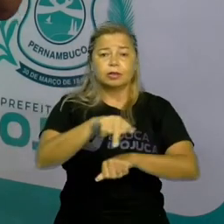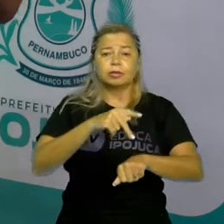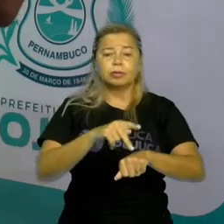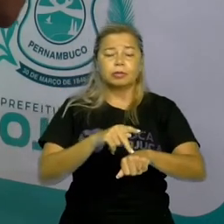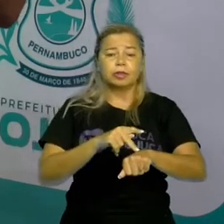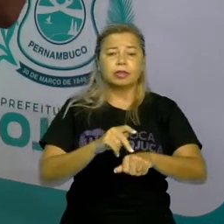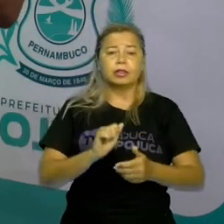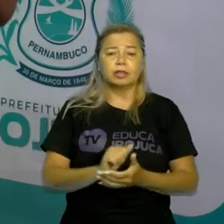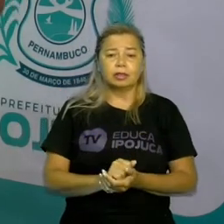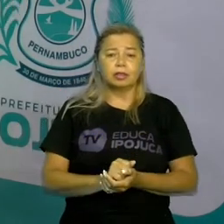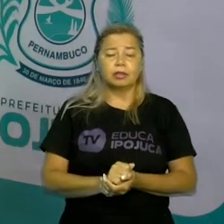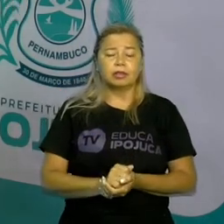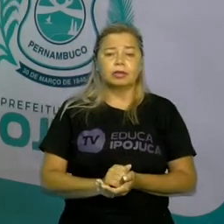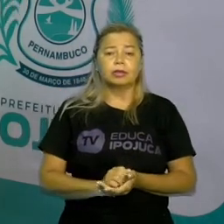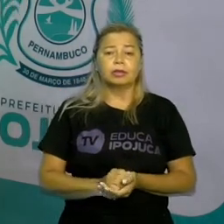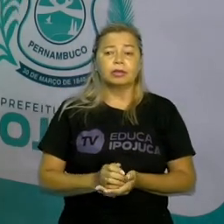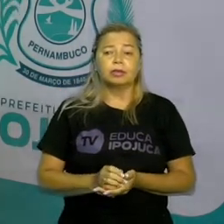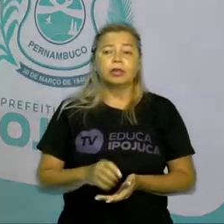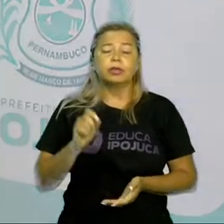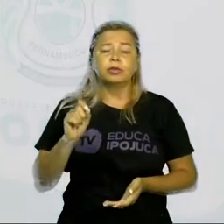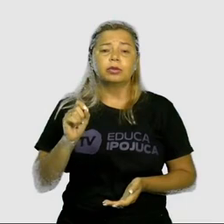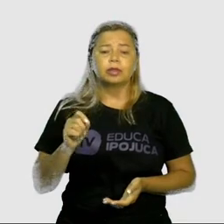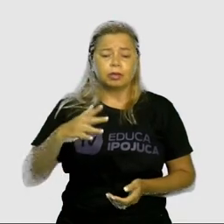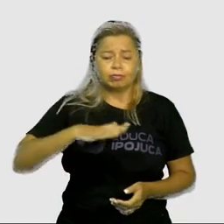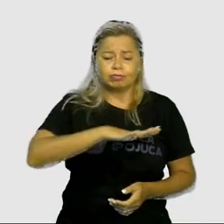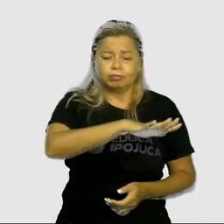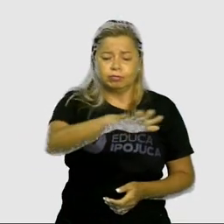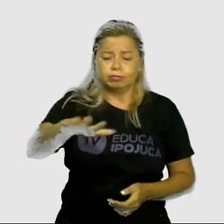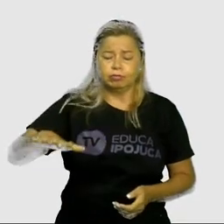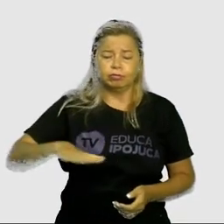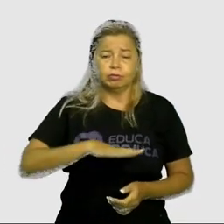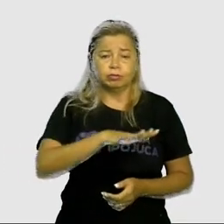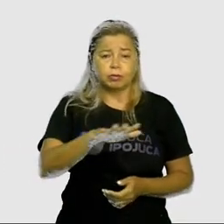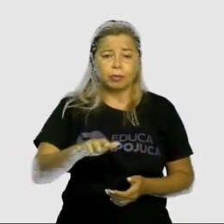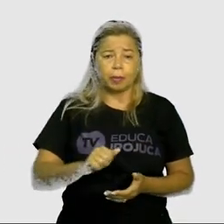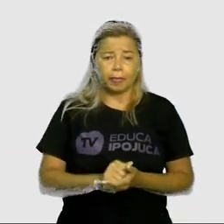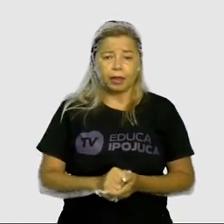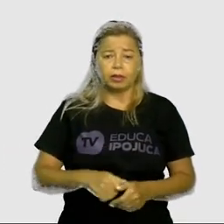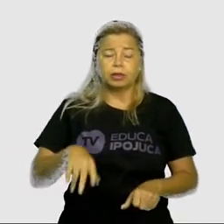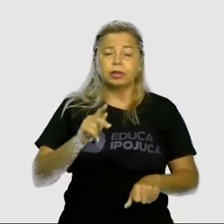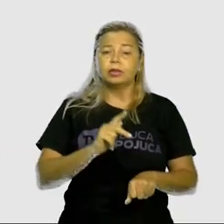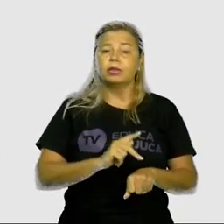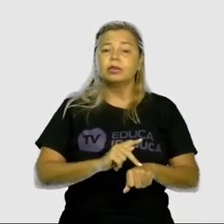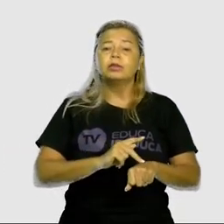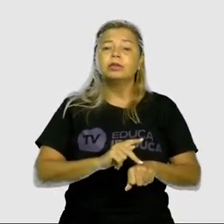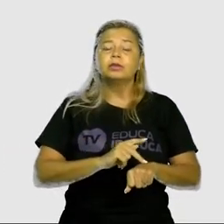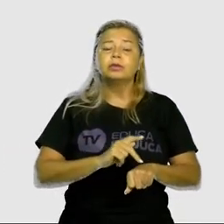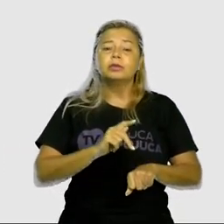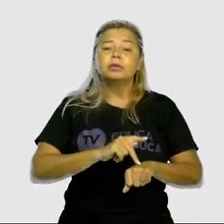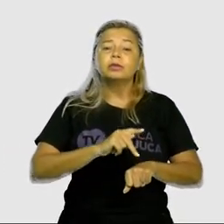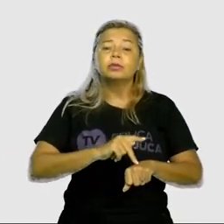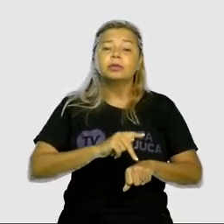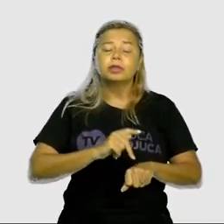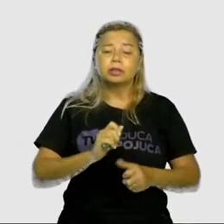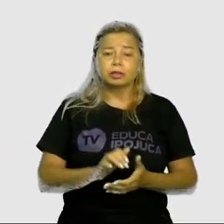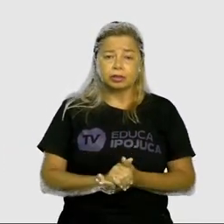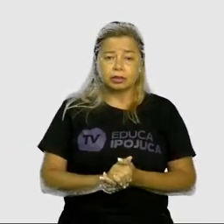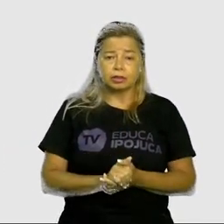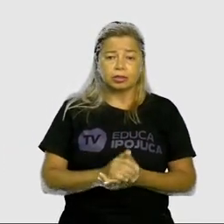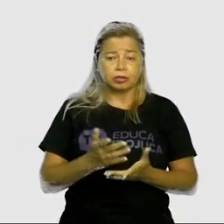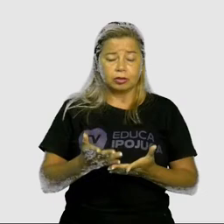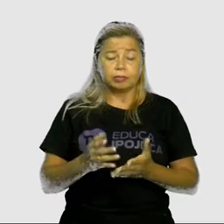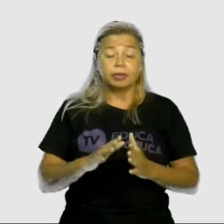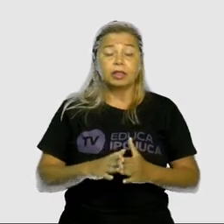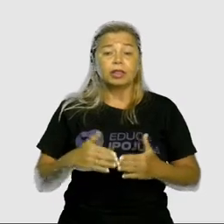Agora a gente vai para o território. O território de um país é a base física sobre a qual um Estado exerce sua